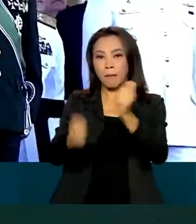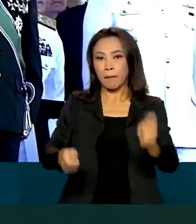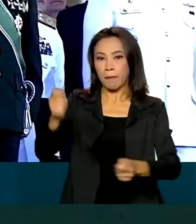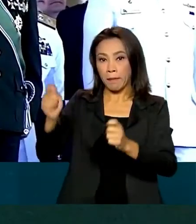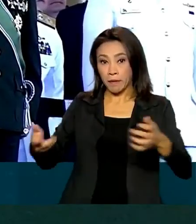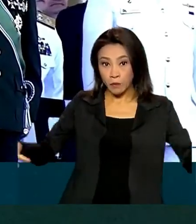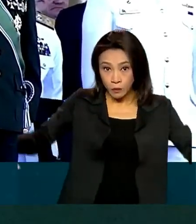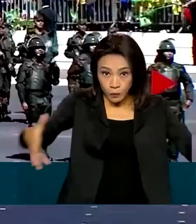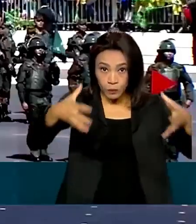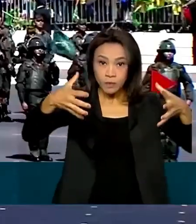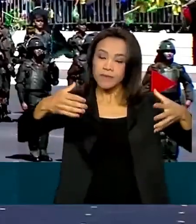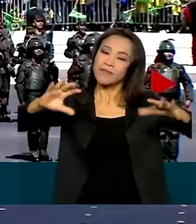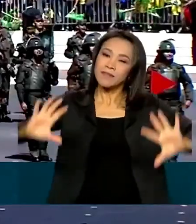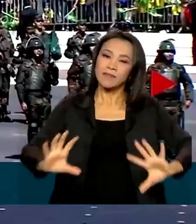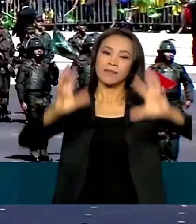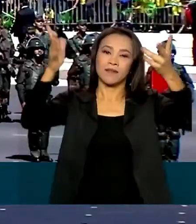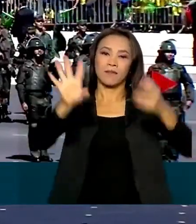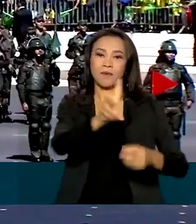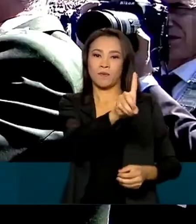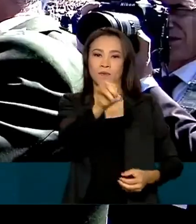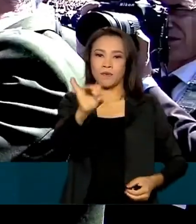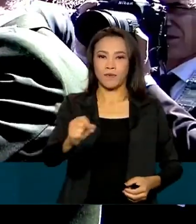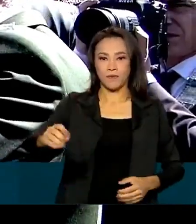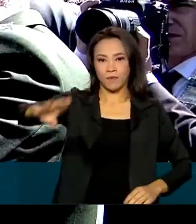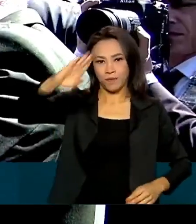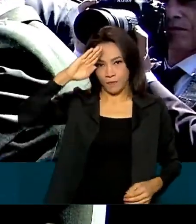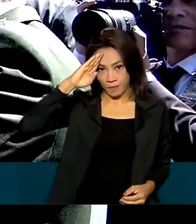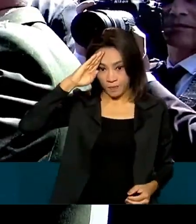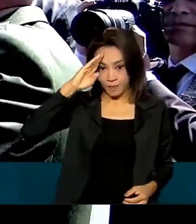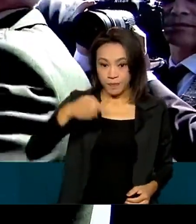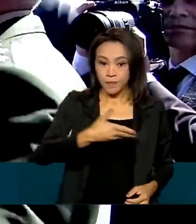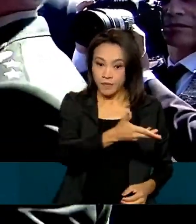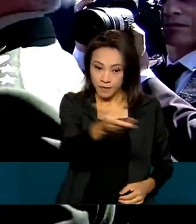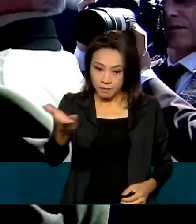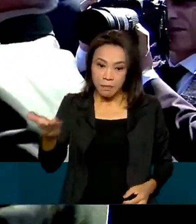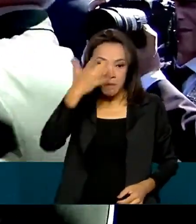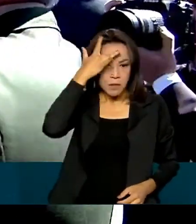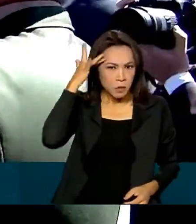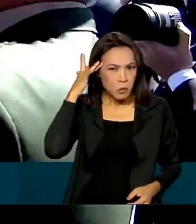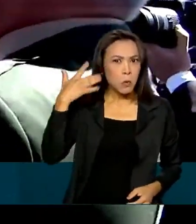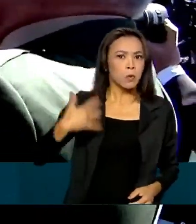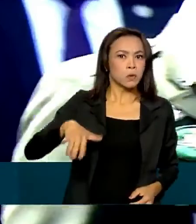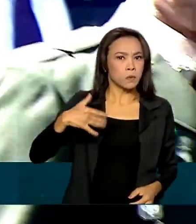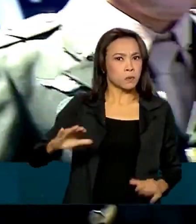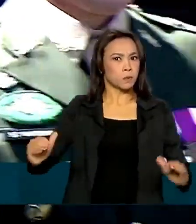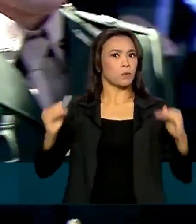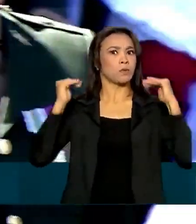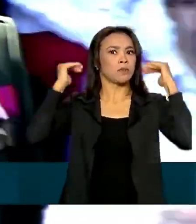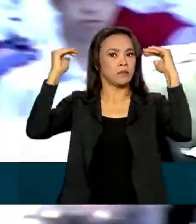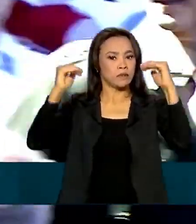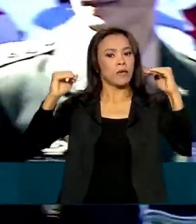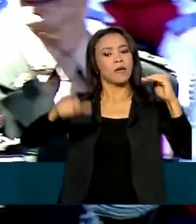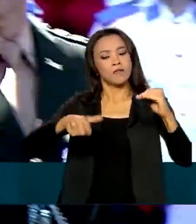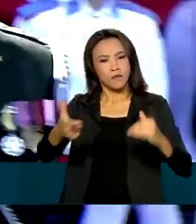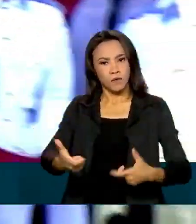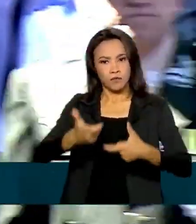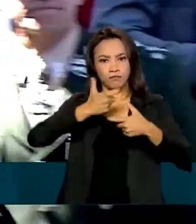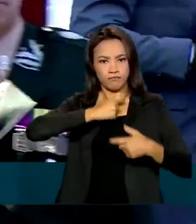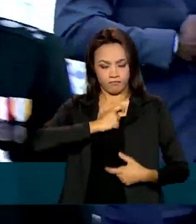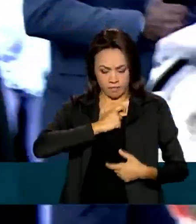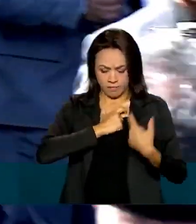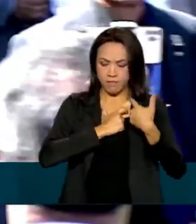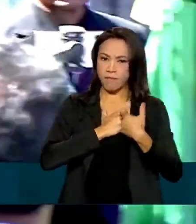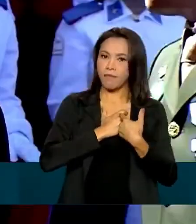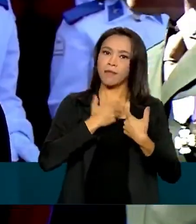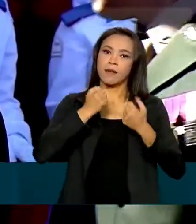Tudo para celebrar o Dia do Soldado. Organizações e personalidades civis e militares foram condecoradas com a Medalha do